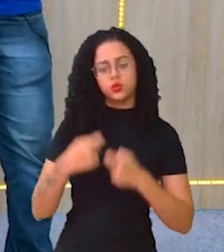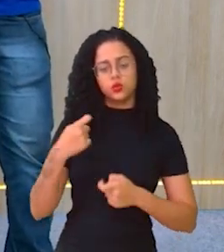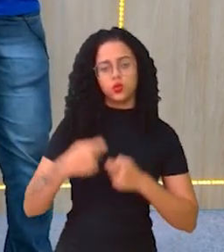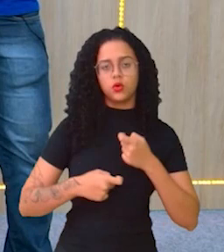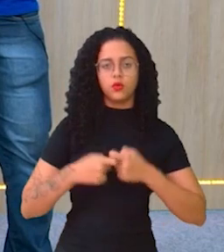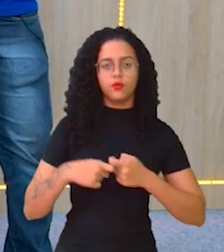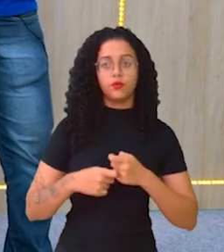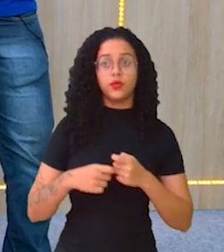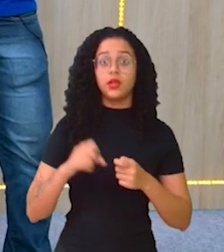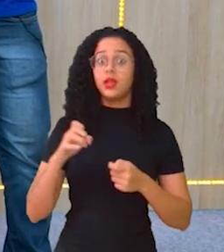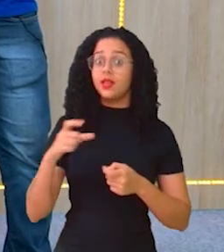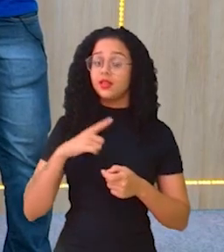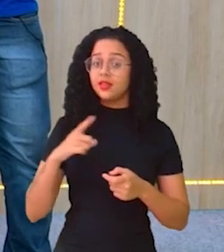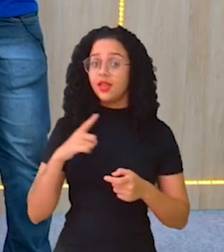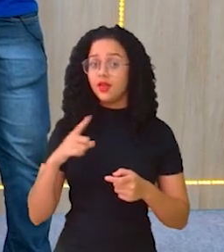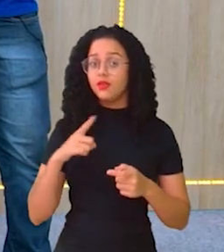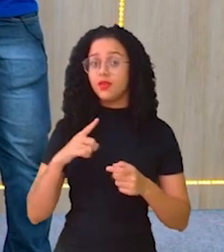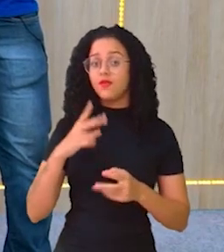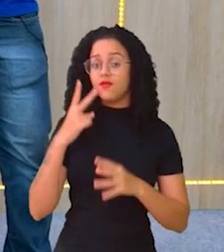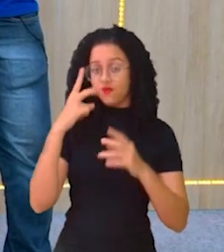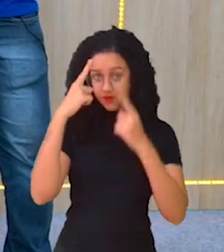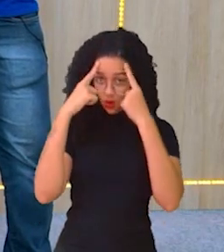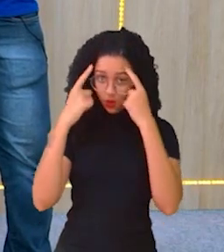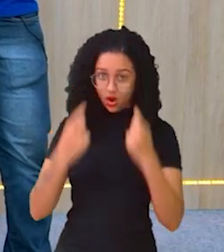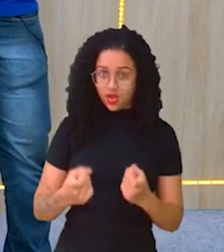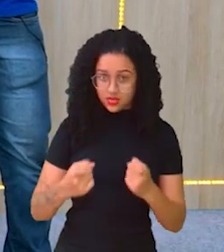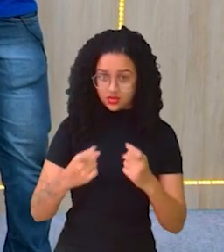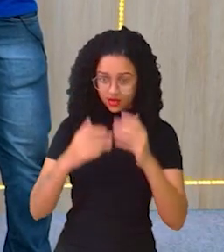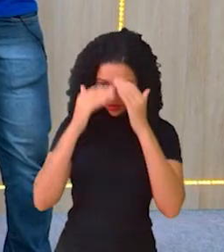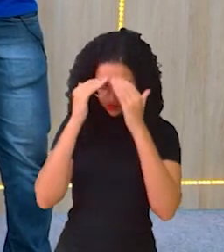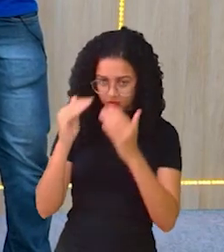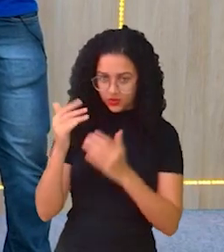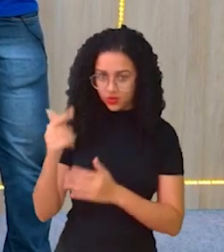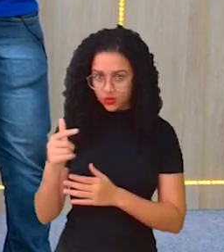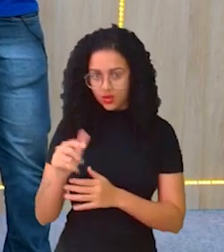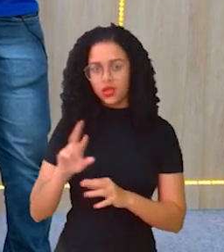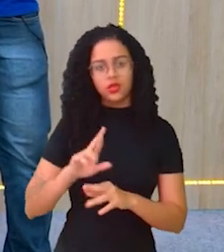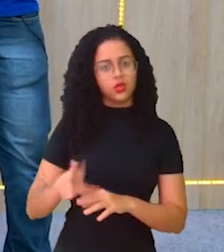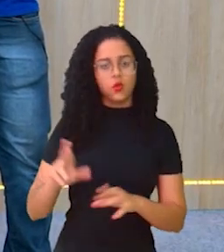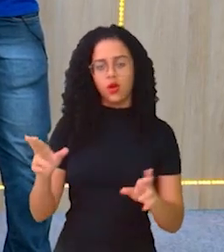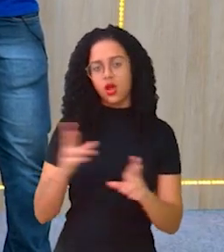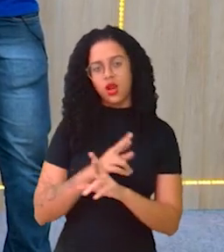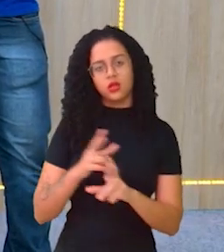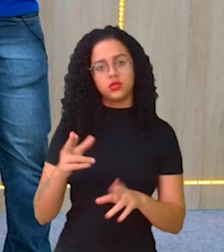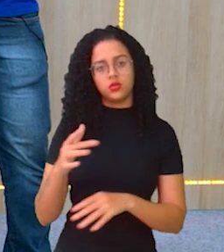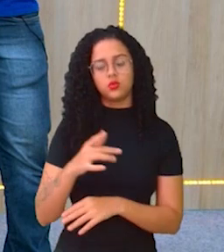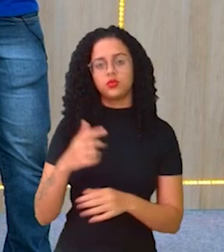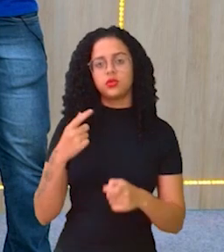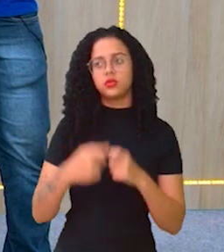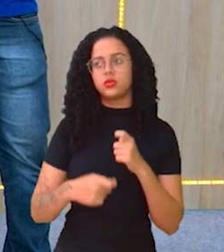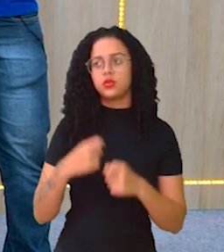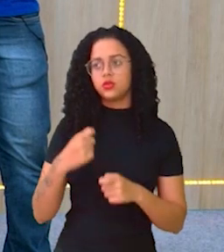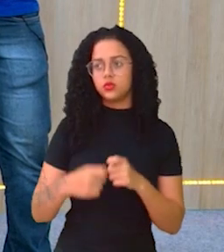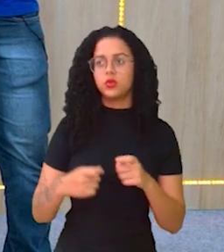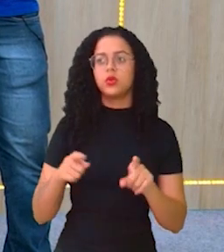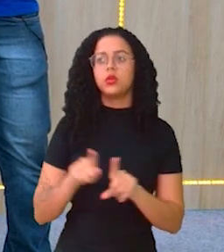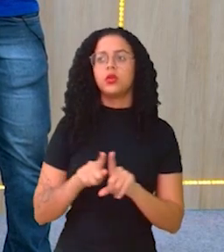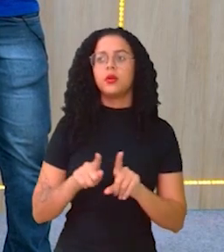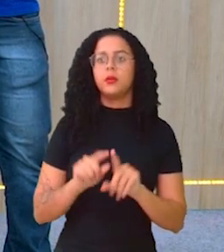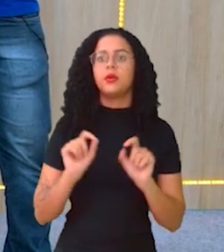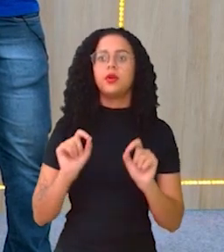Envolveu violência, desrespeito, não é relação sexual. E? Envolveu também